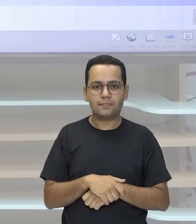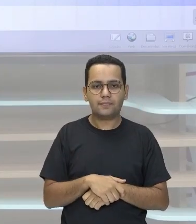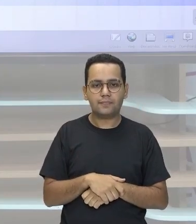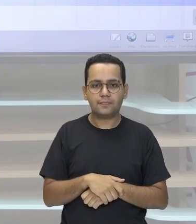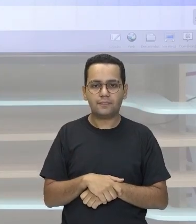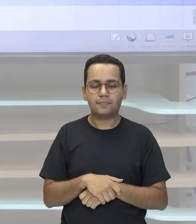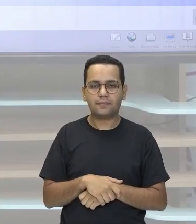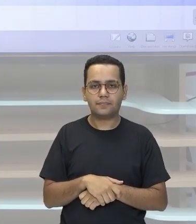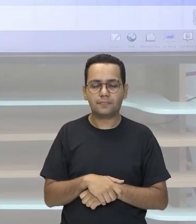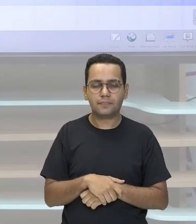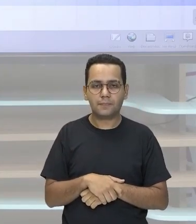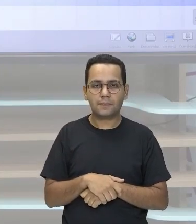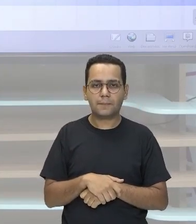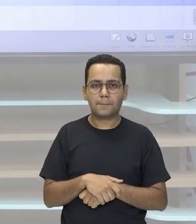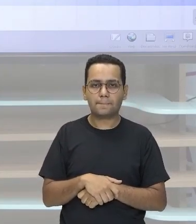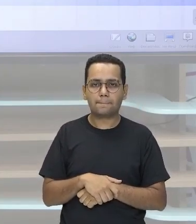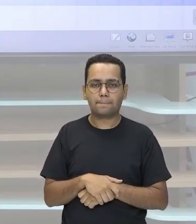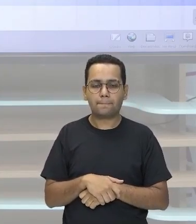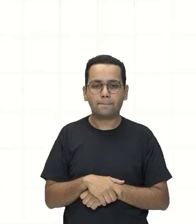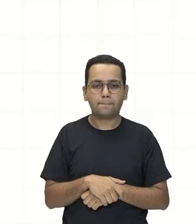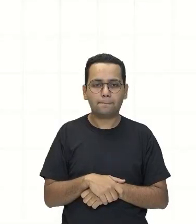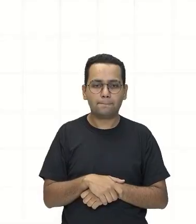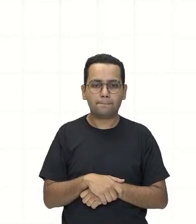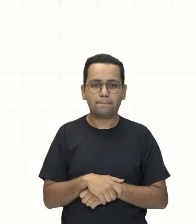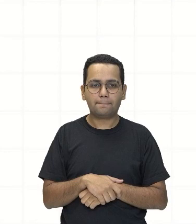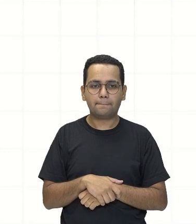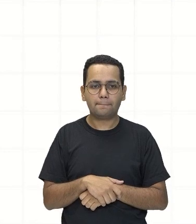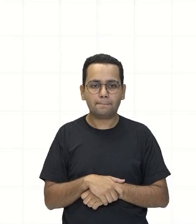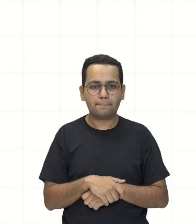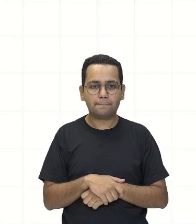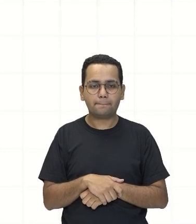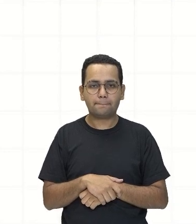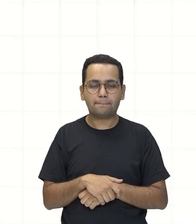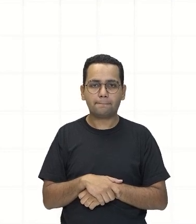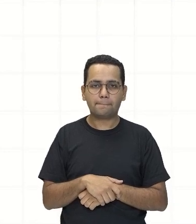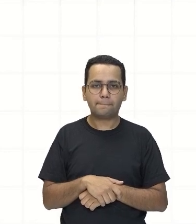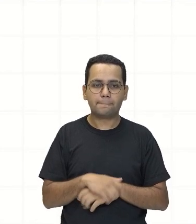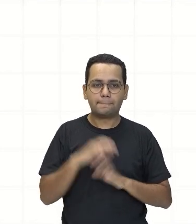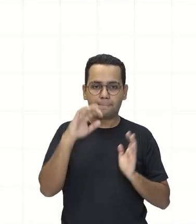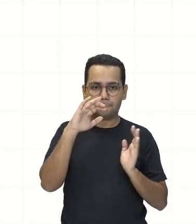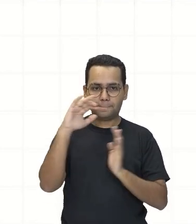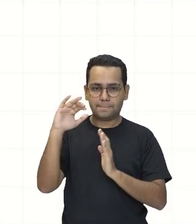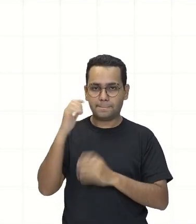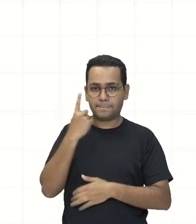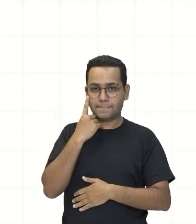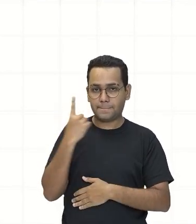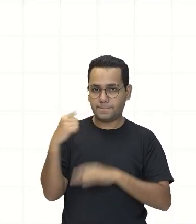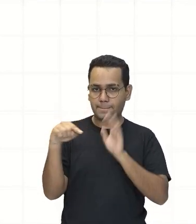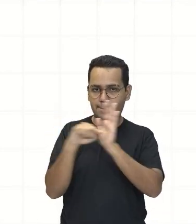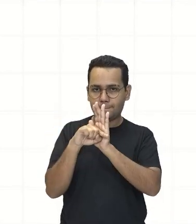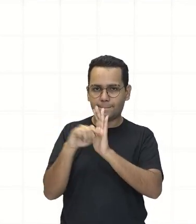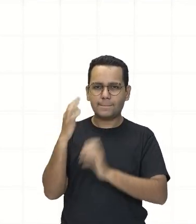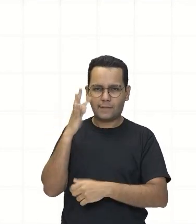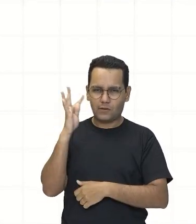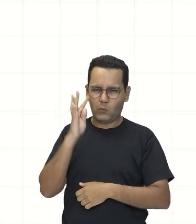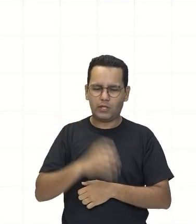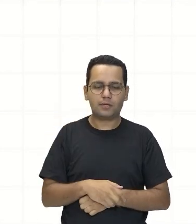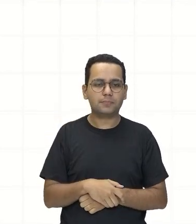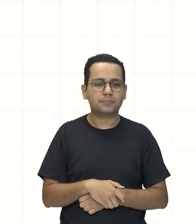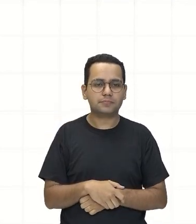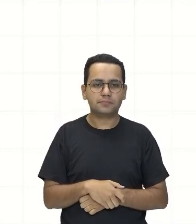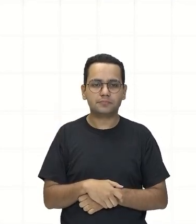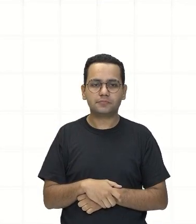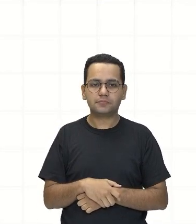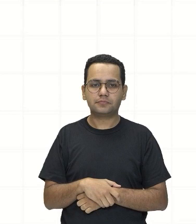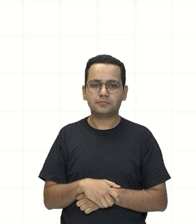compacta Então vamos ver o que acontece com a subtração Olha lá Com a subtração nós temos o seguinte